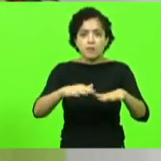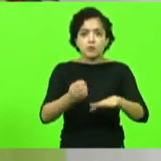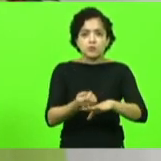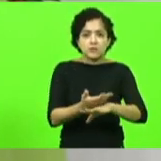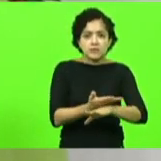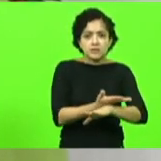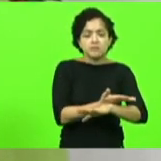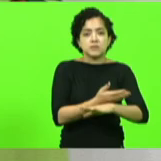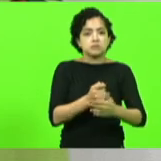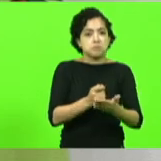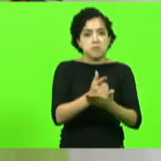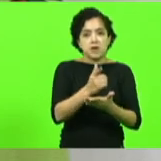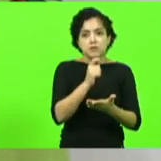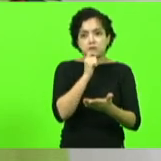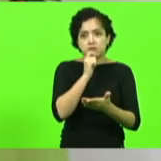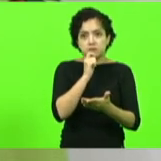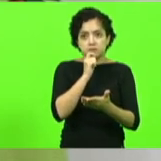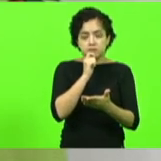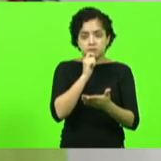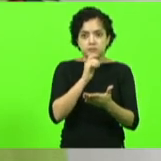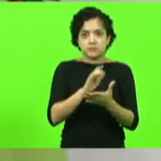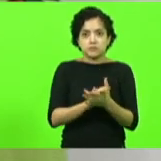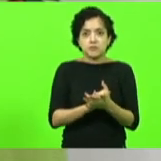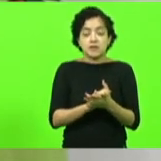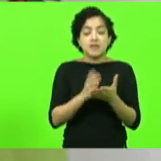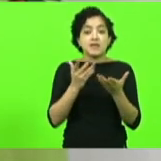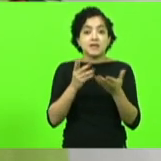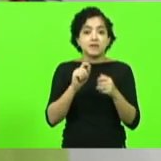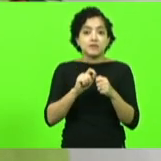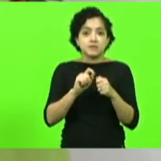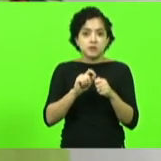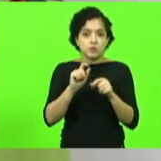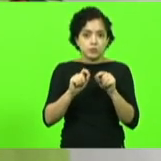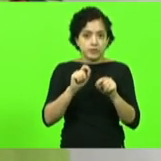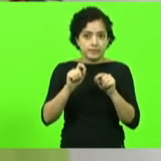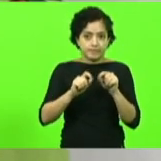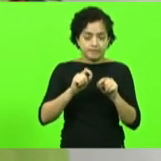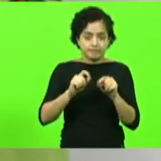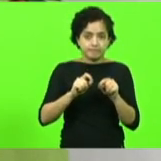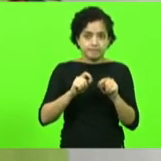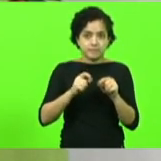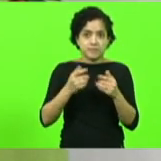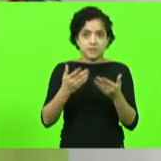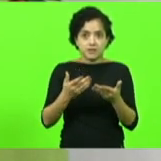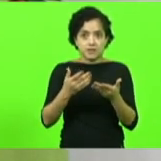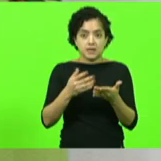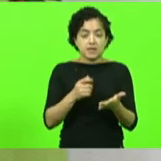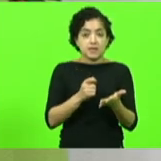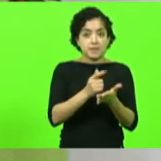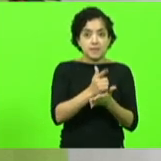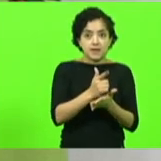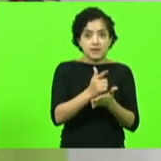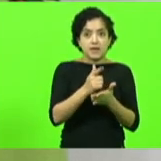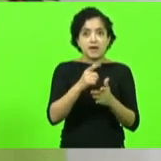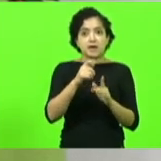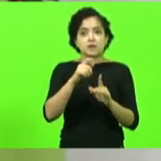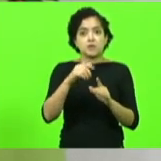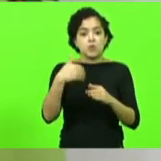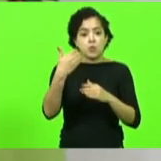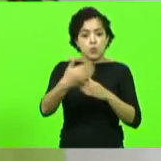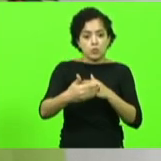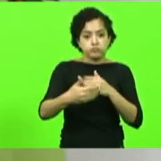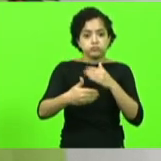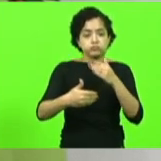vai ser paga o que ele quer fazer deputado Kennedy ele quer pagar ali no próximo mês em dezembro